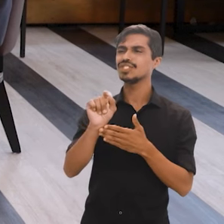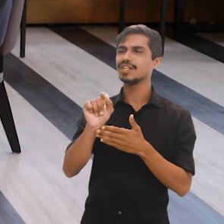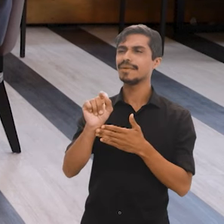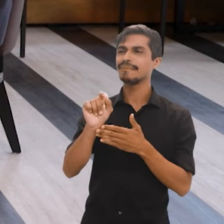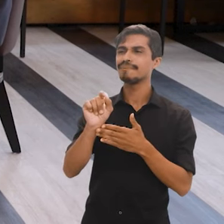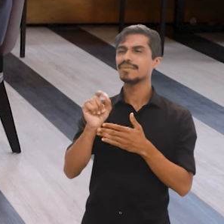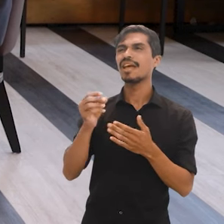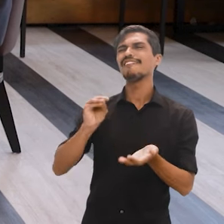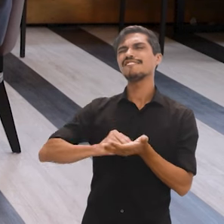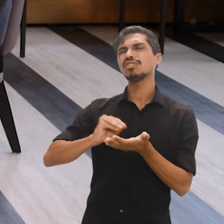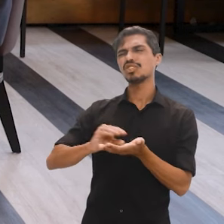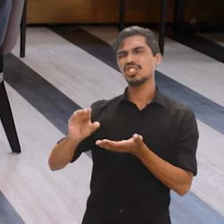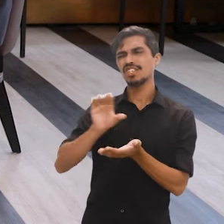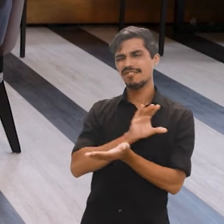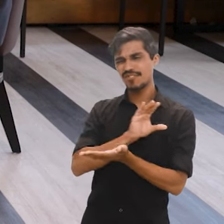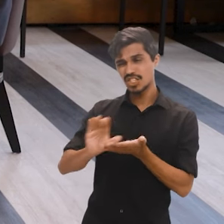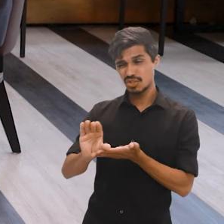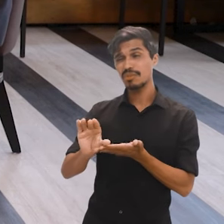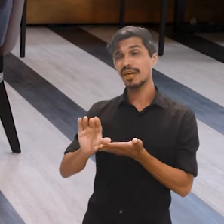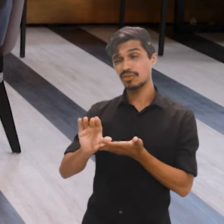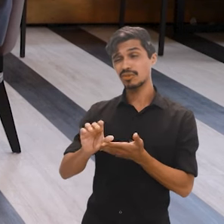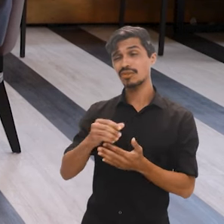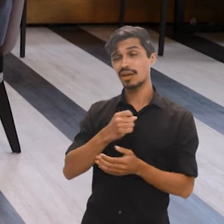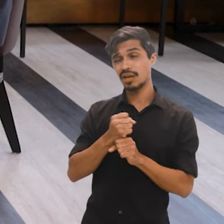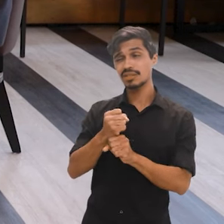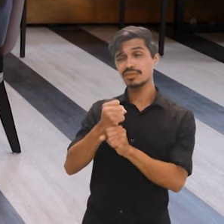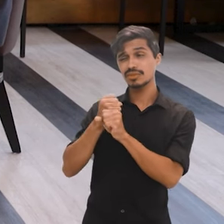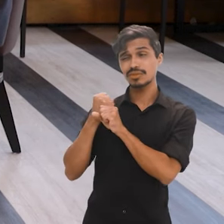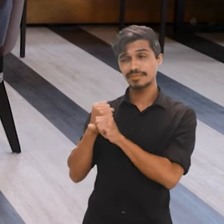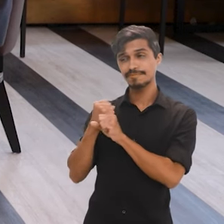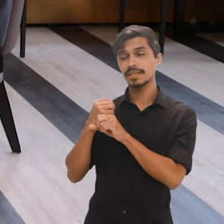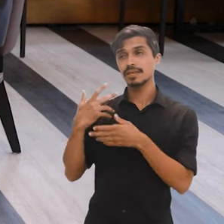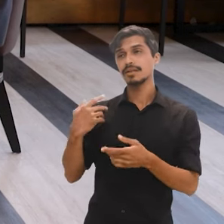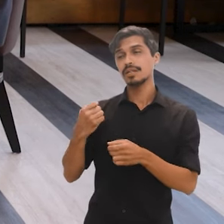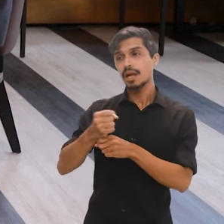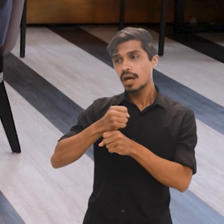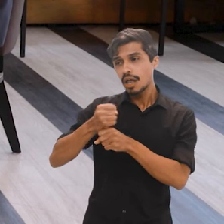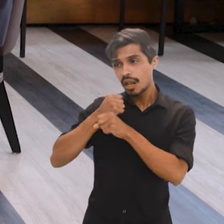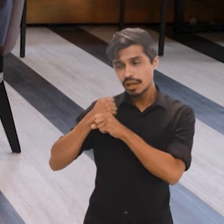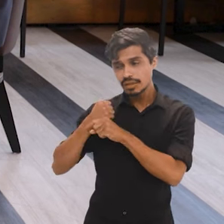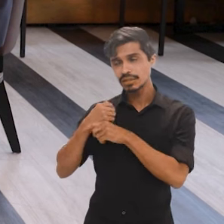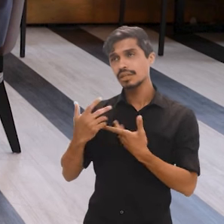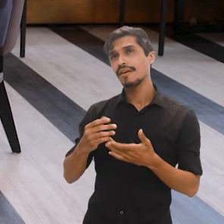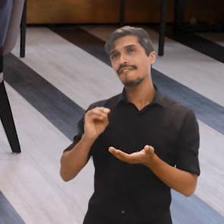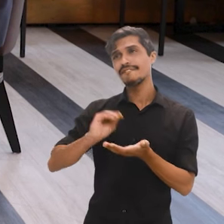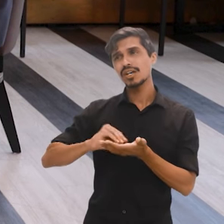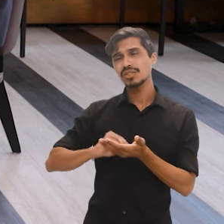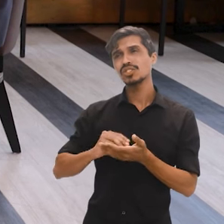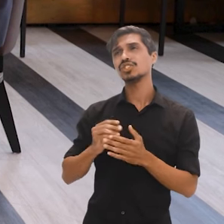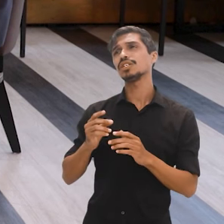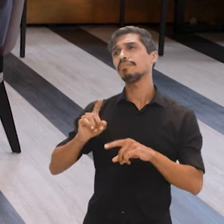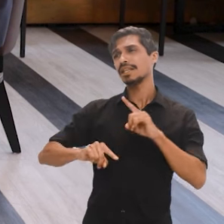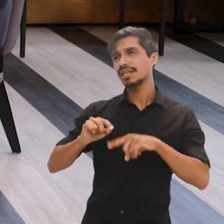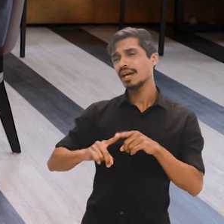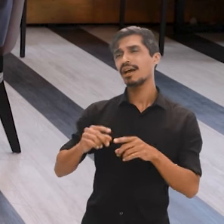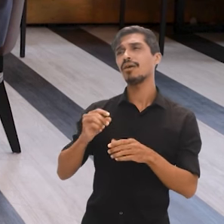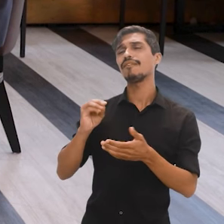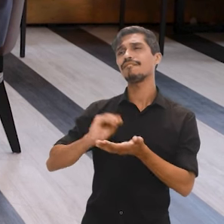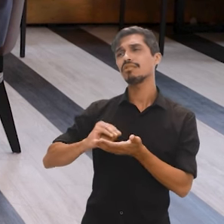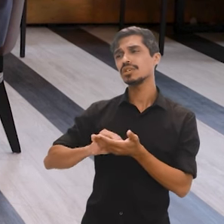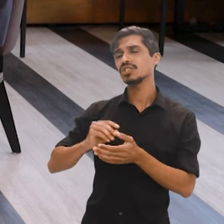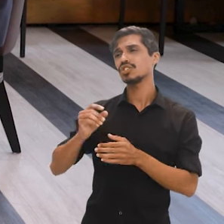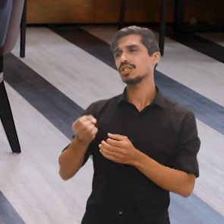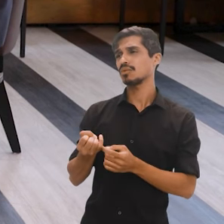falta de investimentos nos últimos anos, falta de defasagem de equipamentos, defasagem de pessoal.